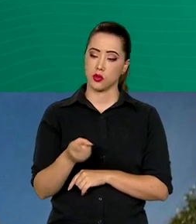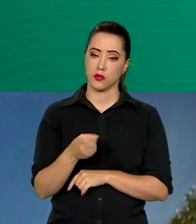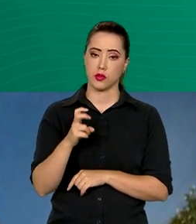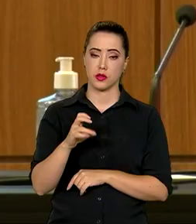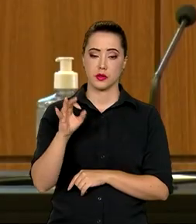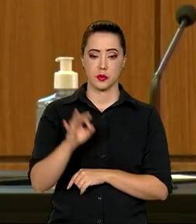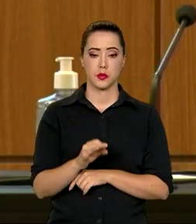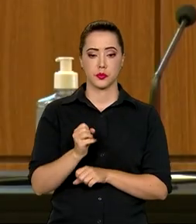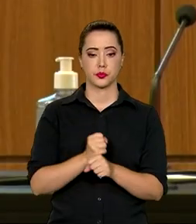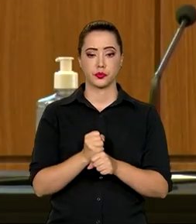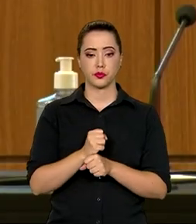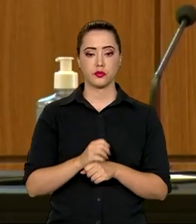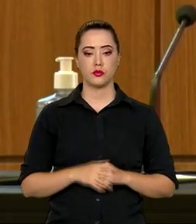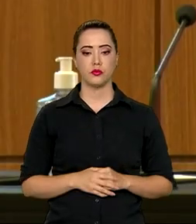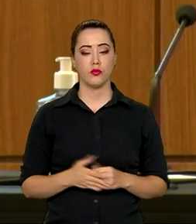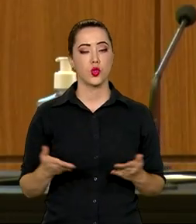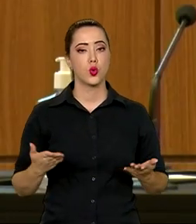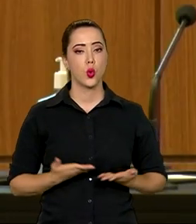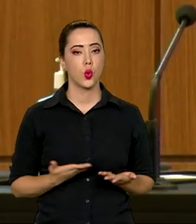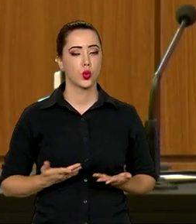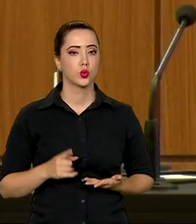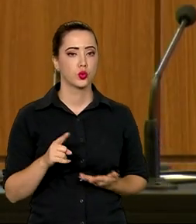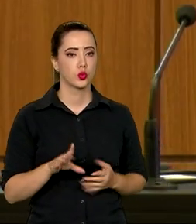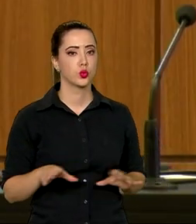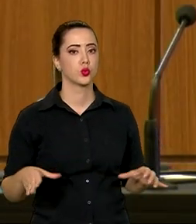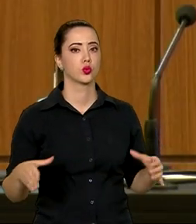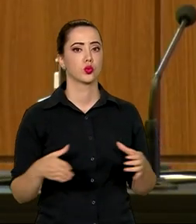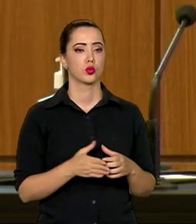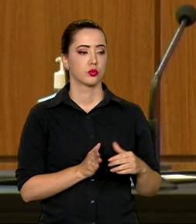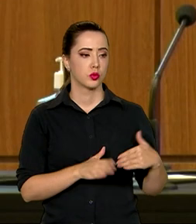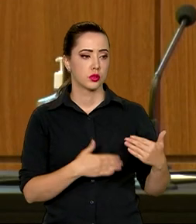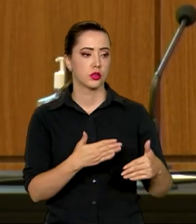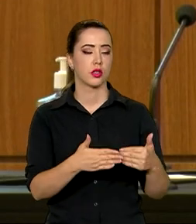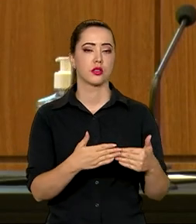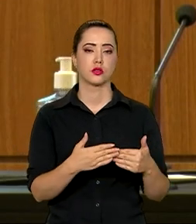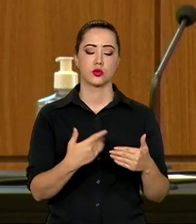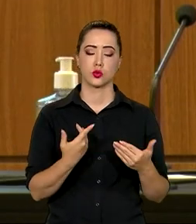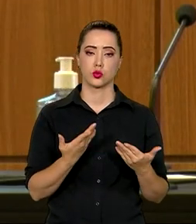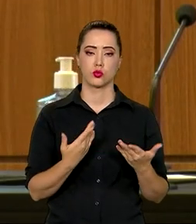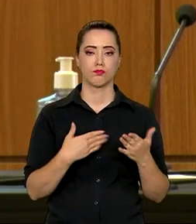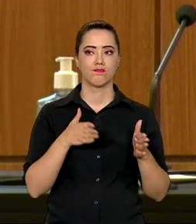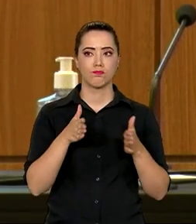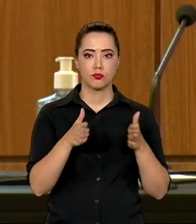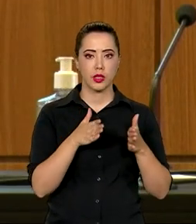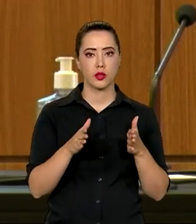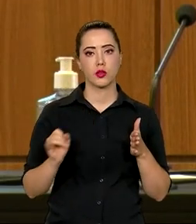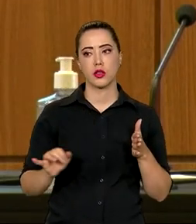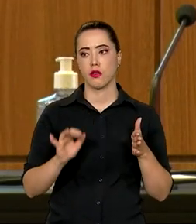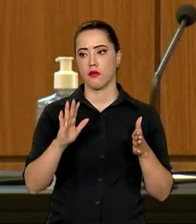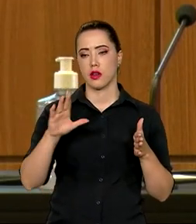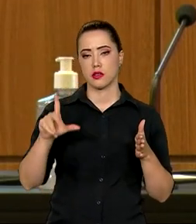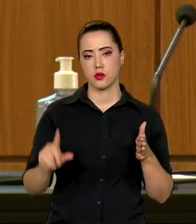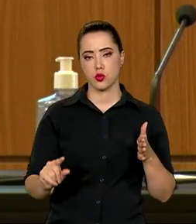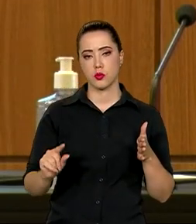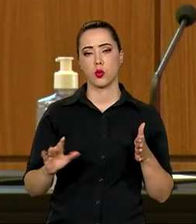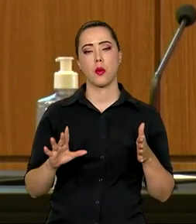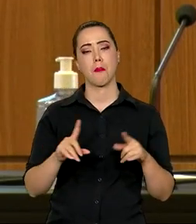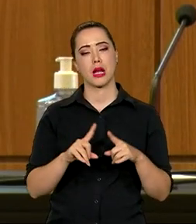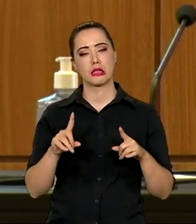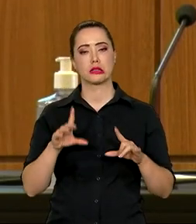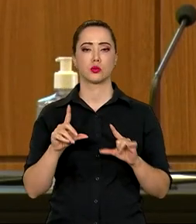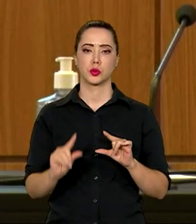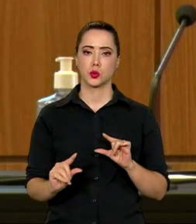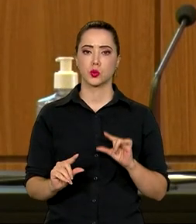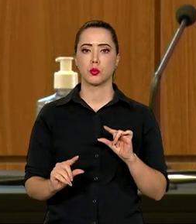ao ano. A conjuntura atual, caracterizada por um estágio de processo desinflacionário que tende a ser mais lento e por